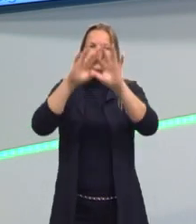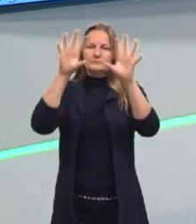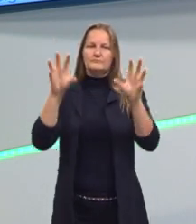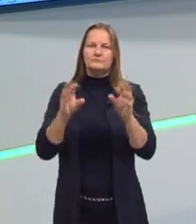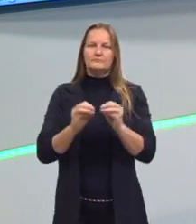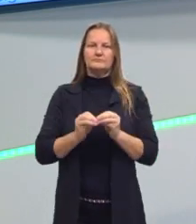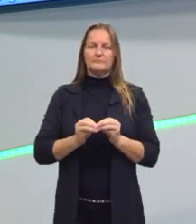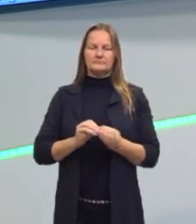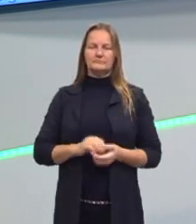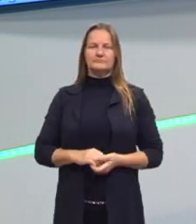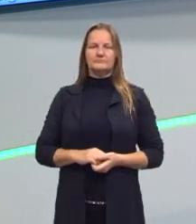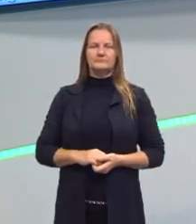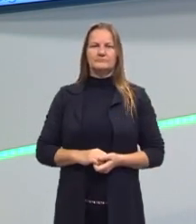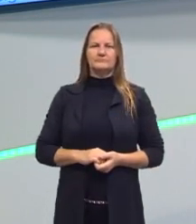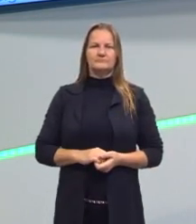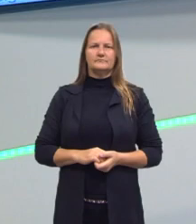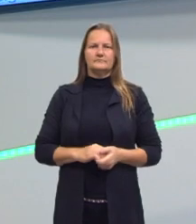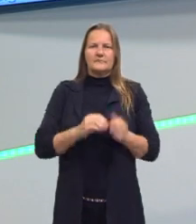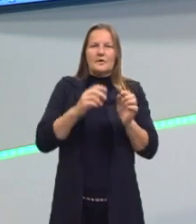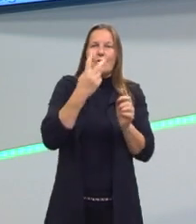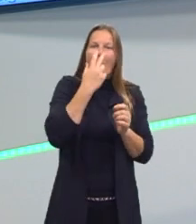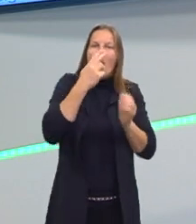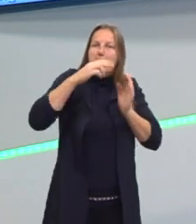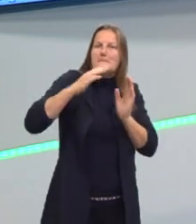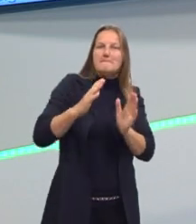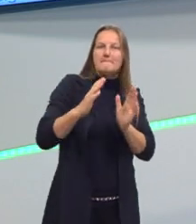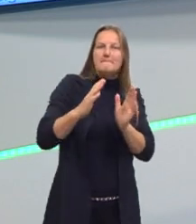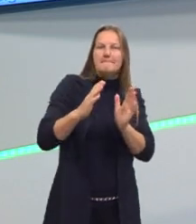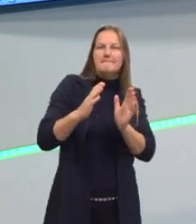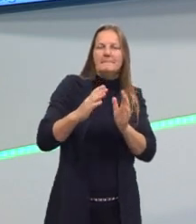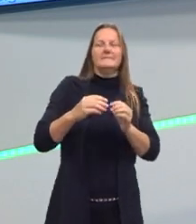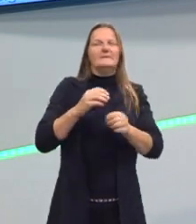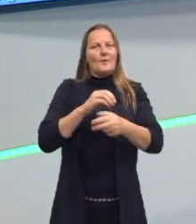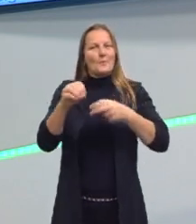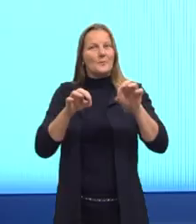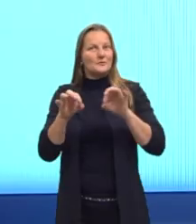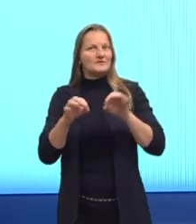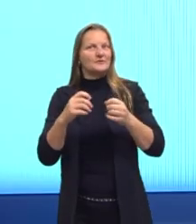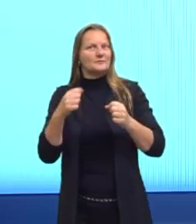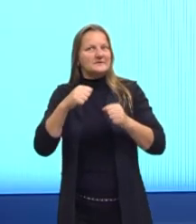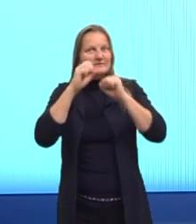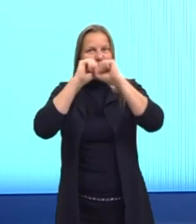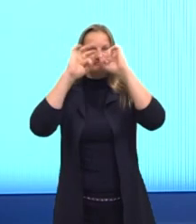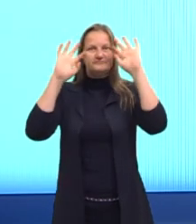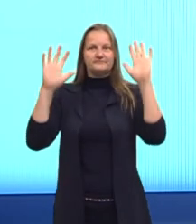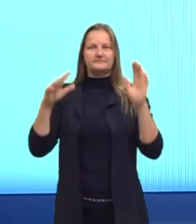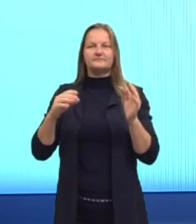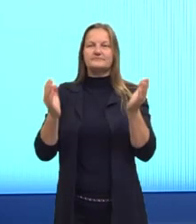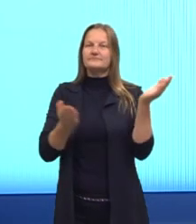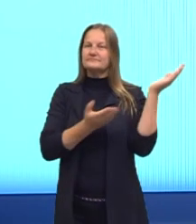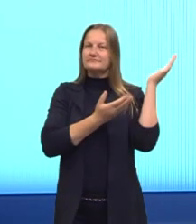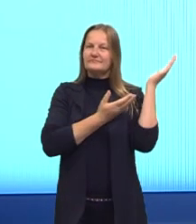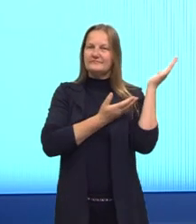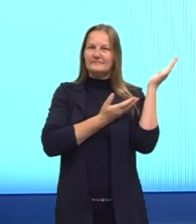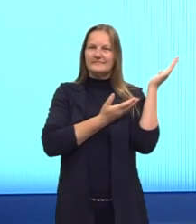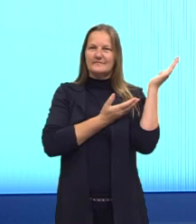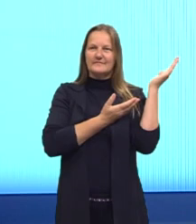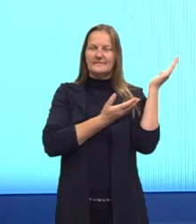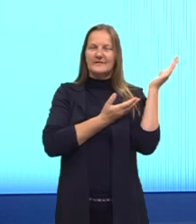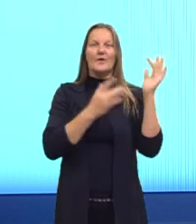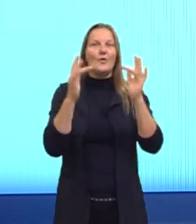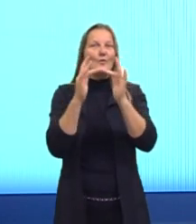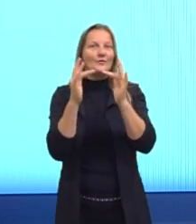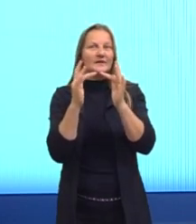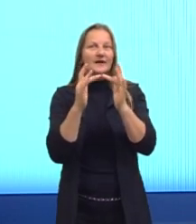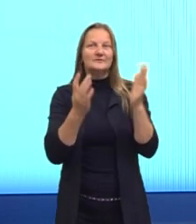esse pedaço aí do nosso projeto. E aqui no cantinho, como de praxe, eu deixo para vocês os